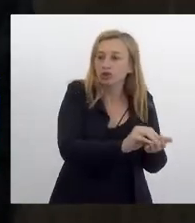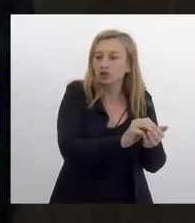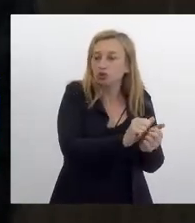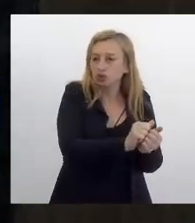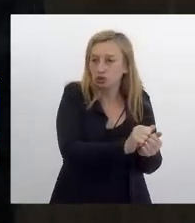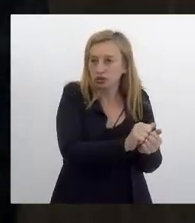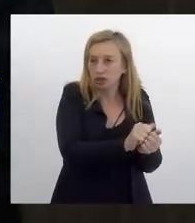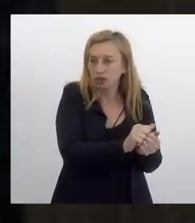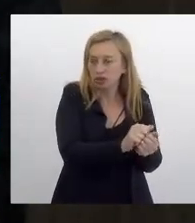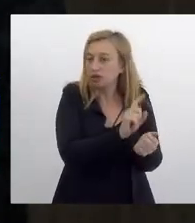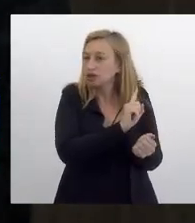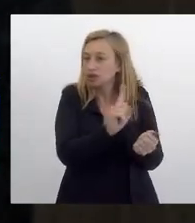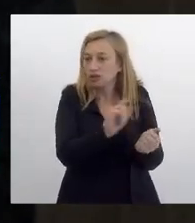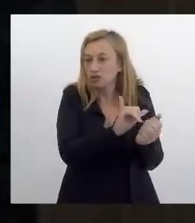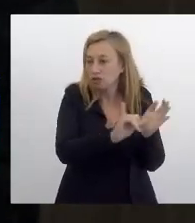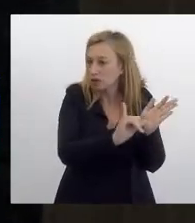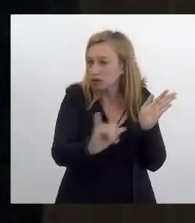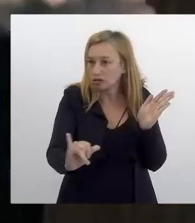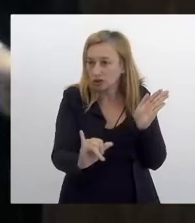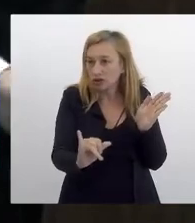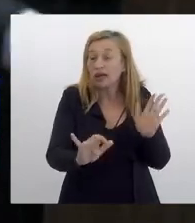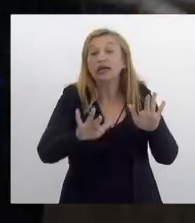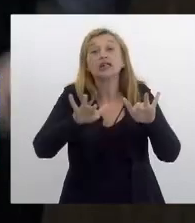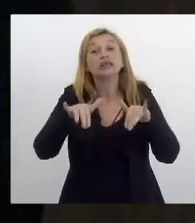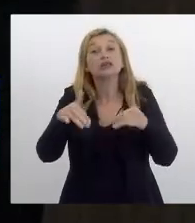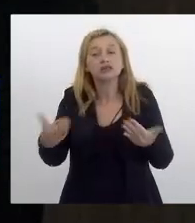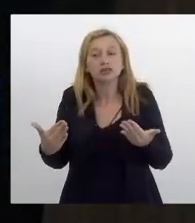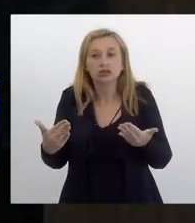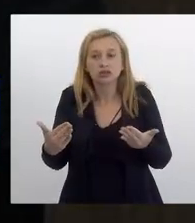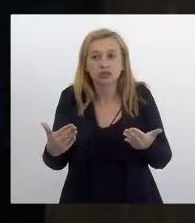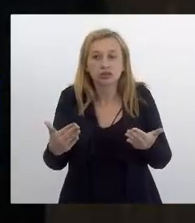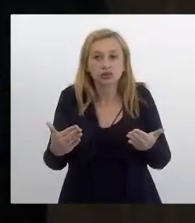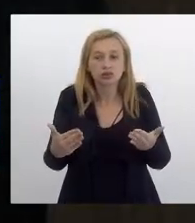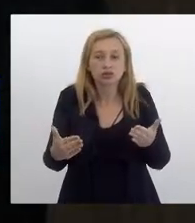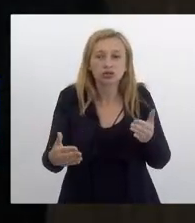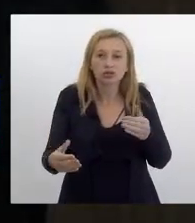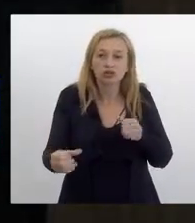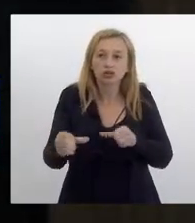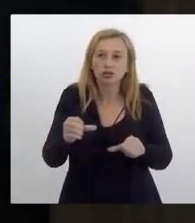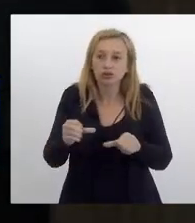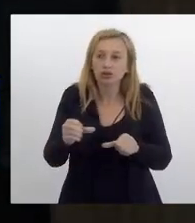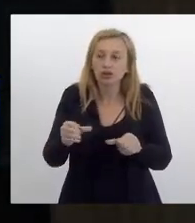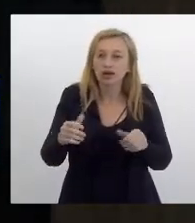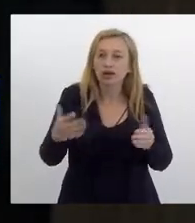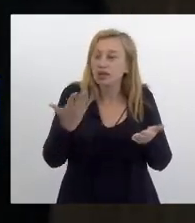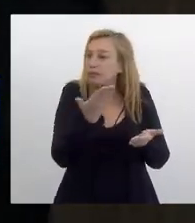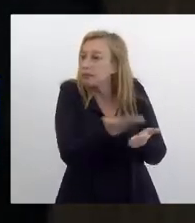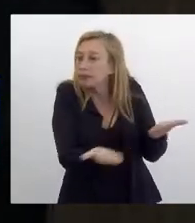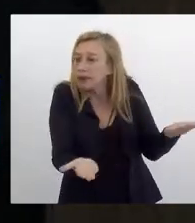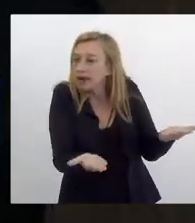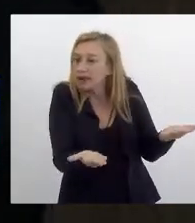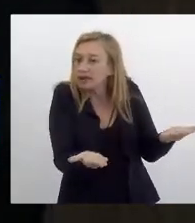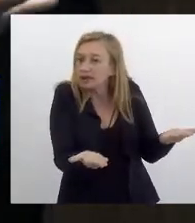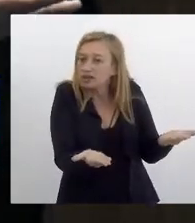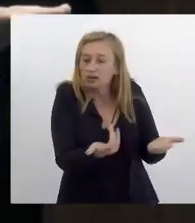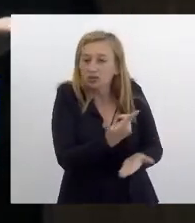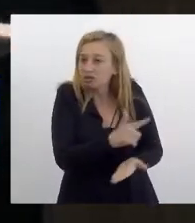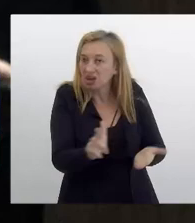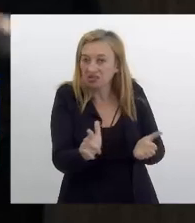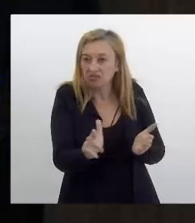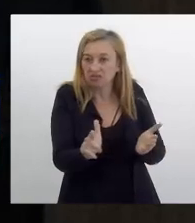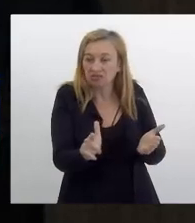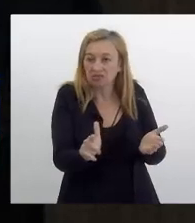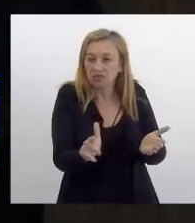foi publicado. Portanto, virando a legislatura, ele perde os efeitos, ele não existe mais.